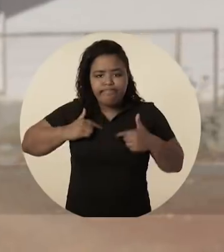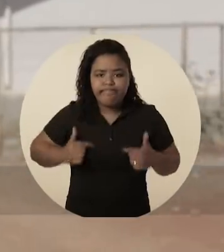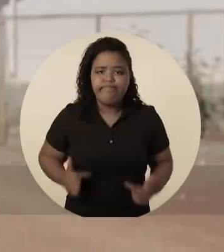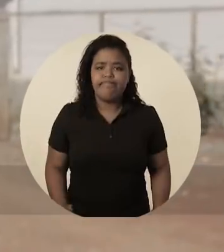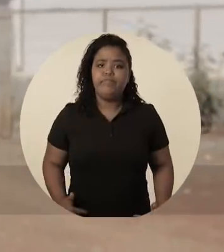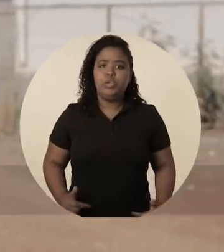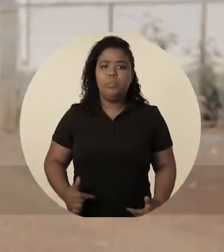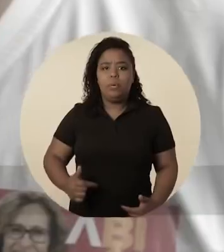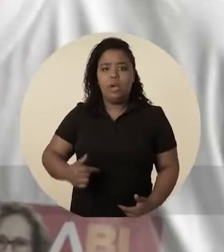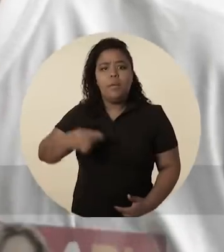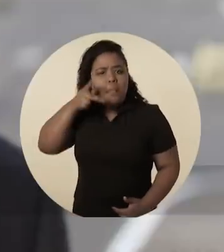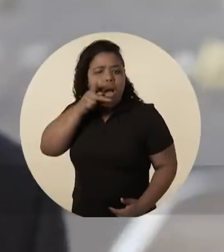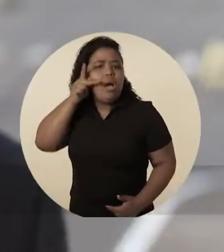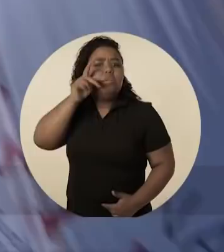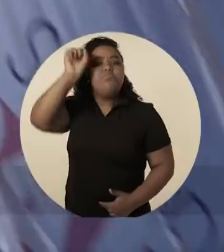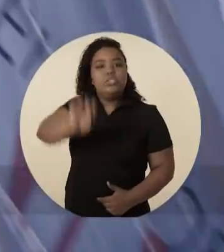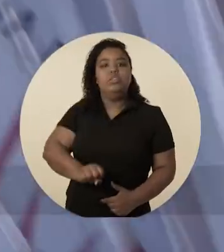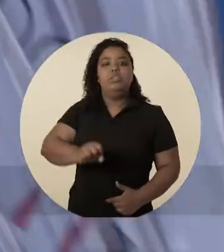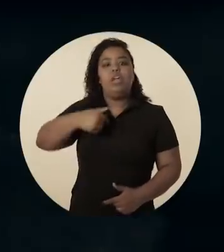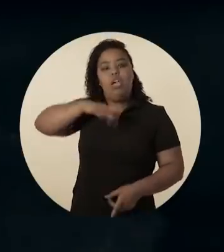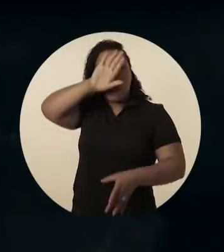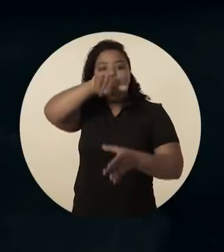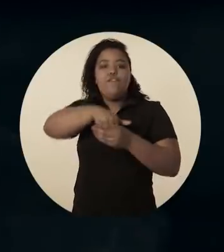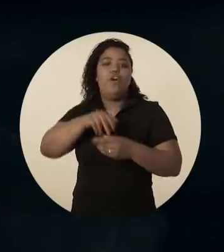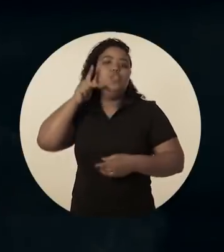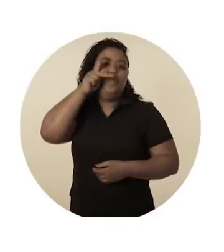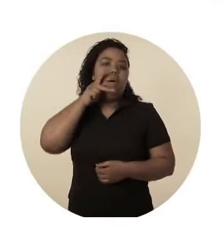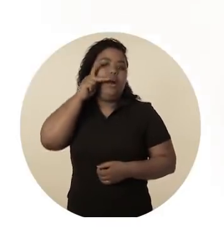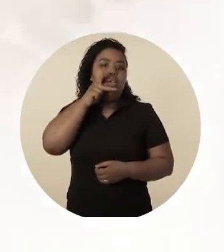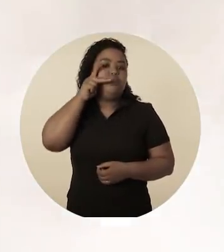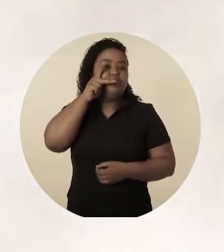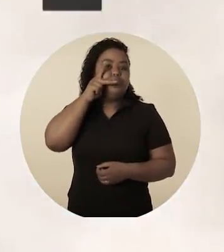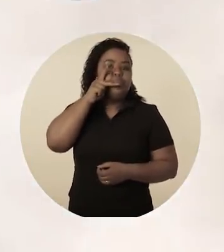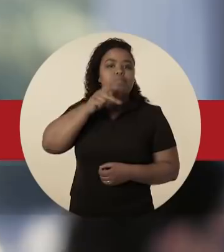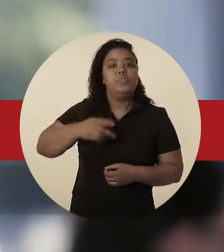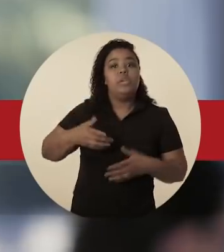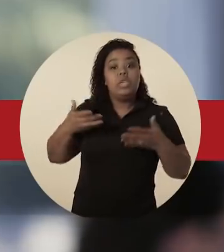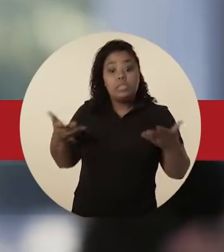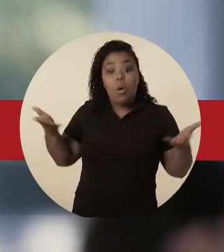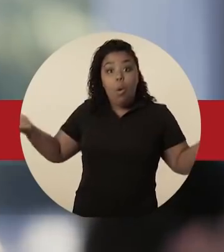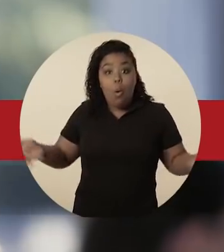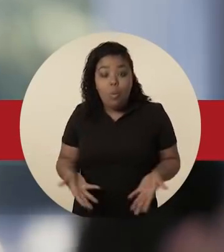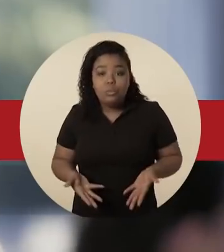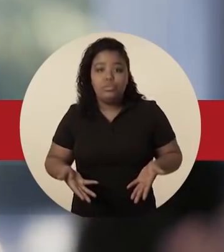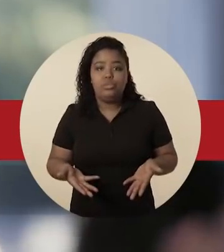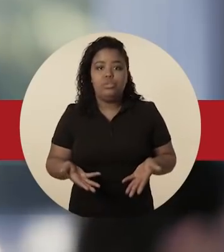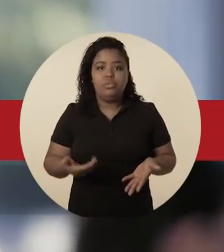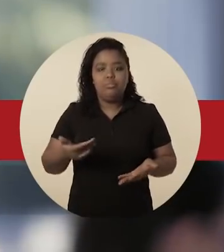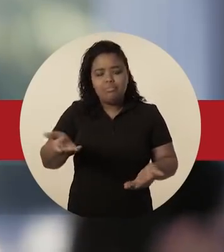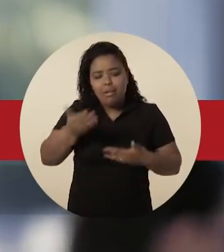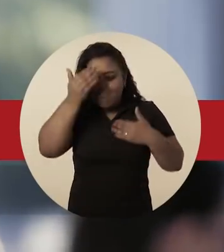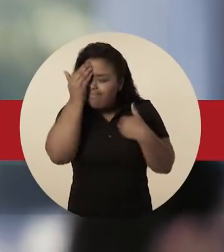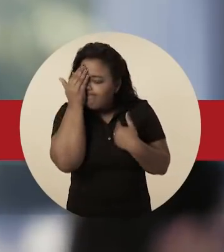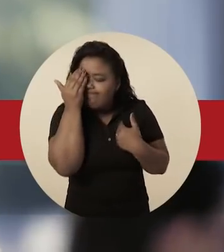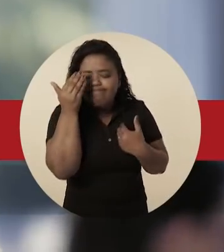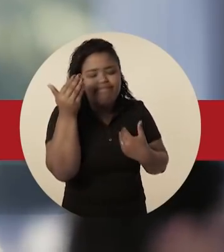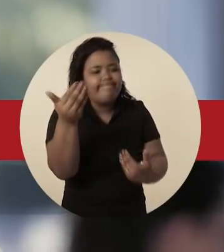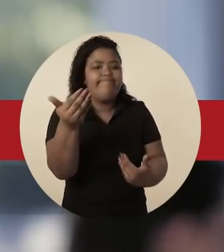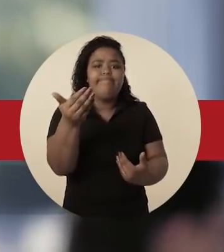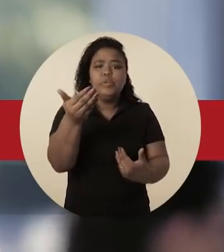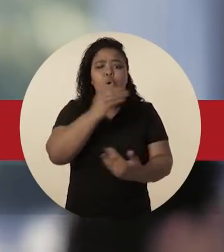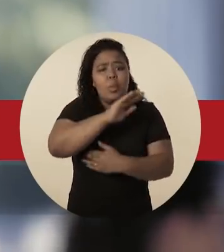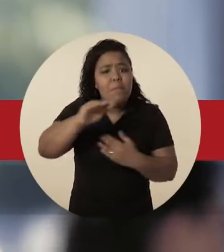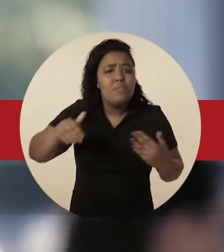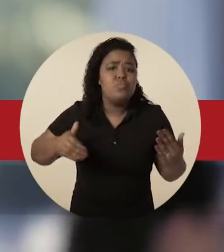Seriedade. Deixa limpa. Paim. Sim. Eu voto Paim. É Paim. Hoje, quero agradecer